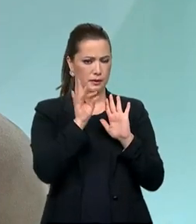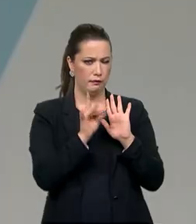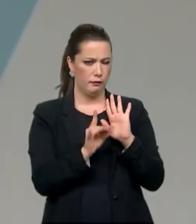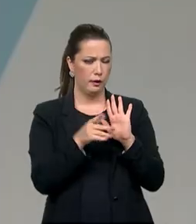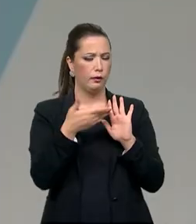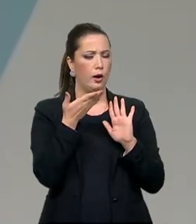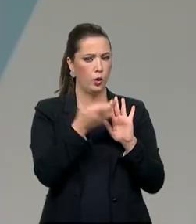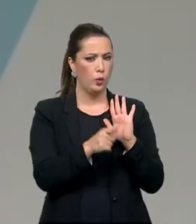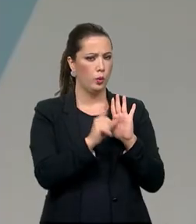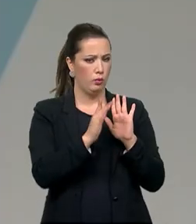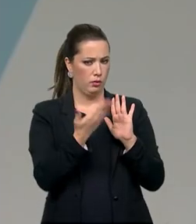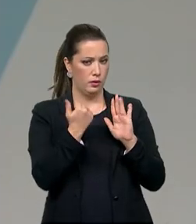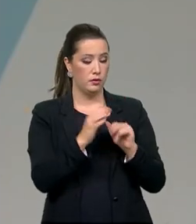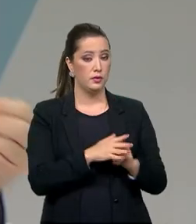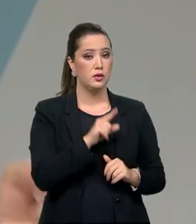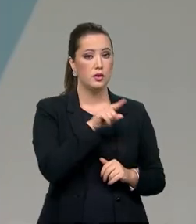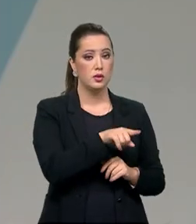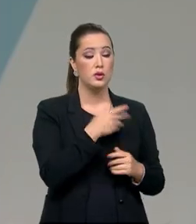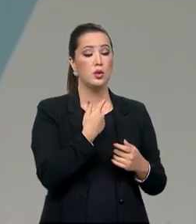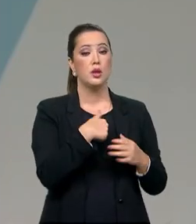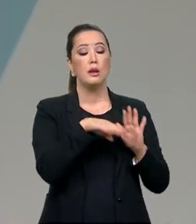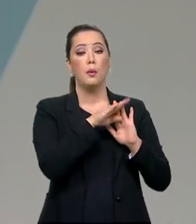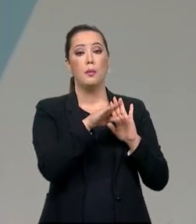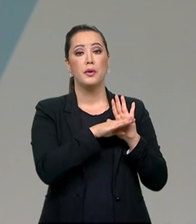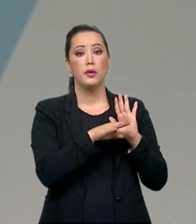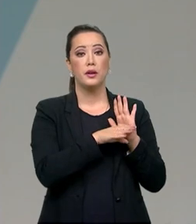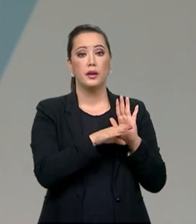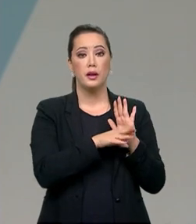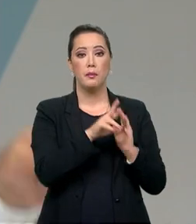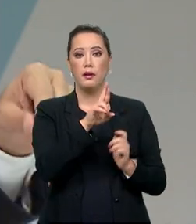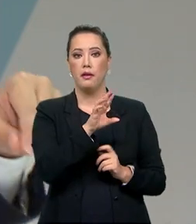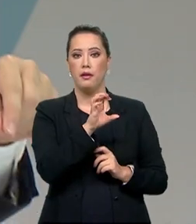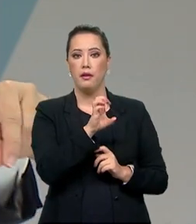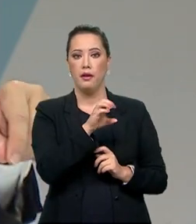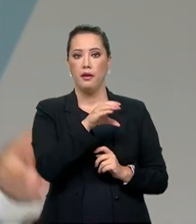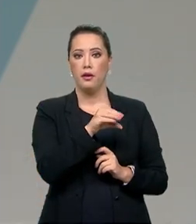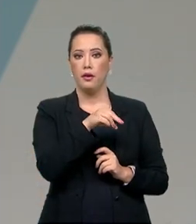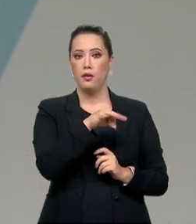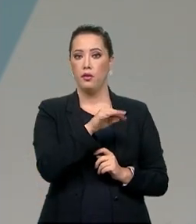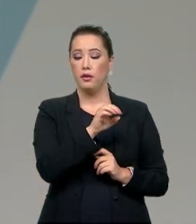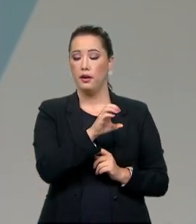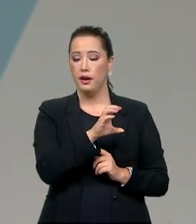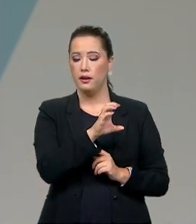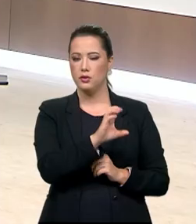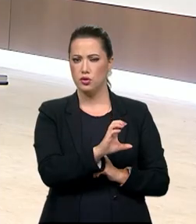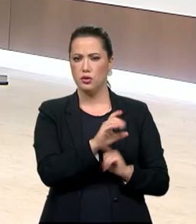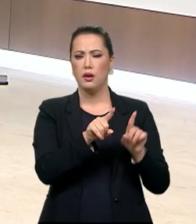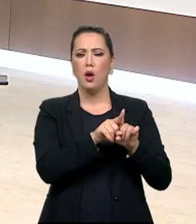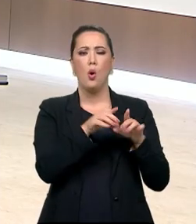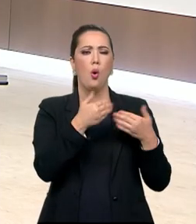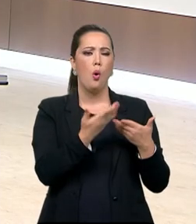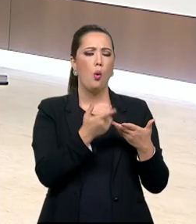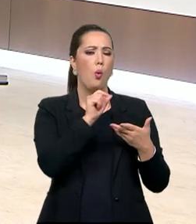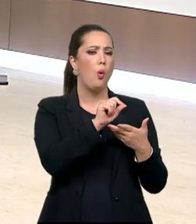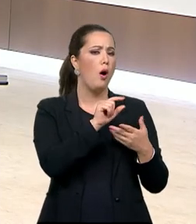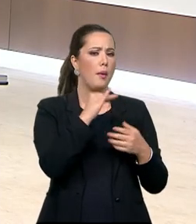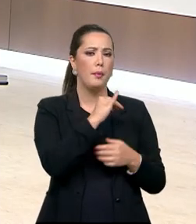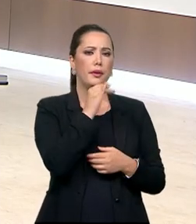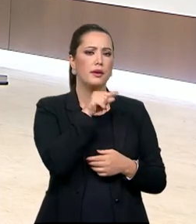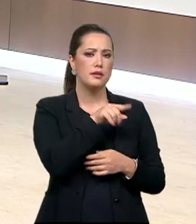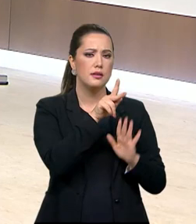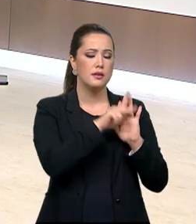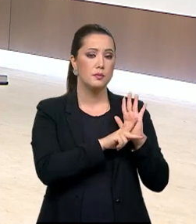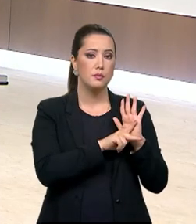Como é que ele funciona? Qual que é a importância desse programa lançado neste ano pela Secretaria? O Reconnect vem,